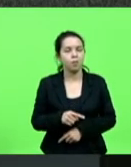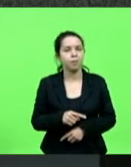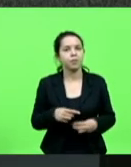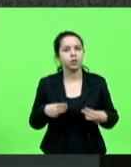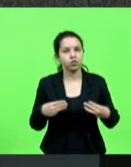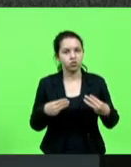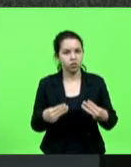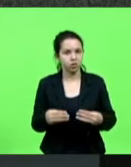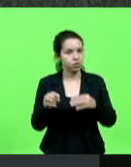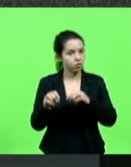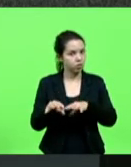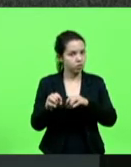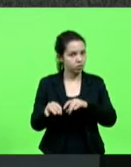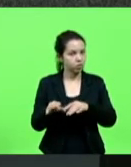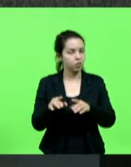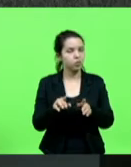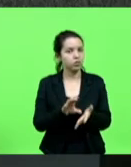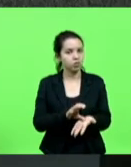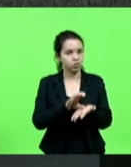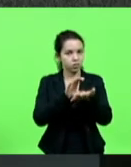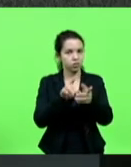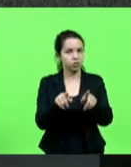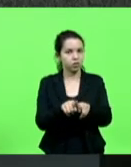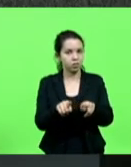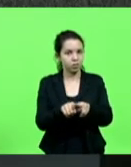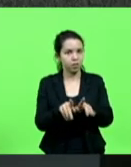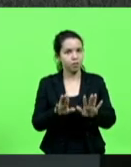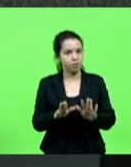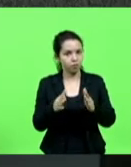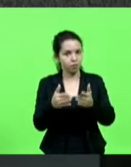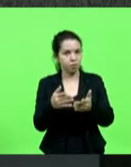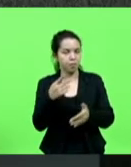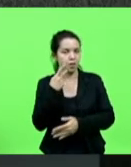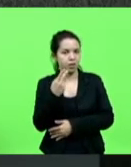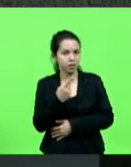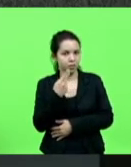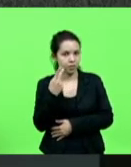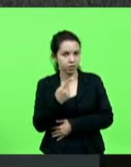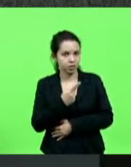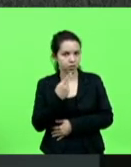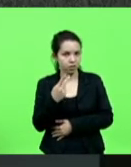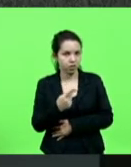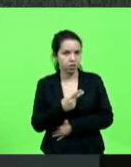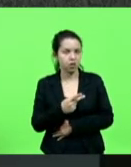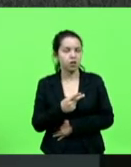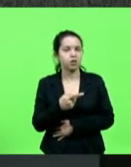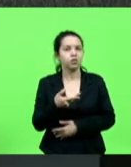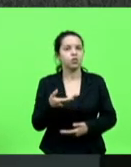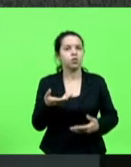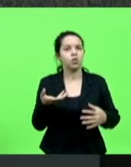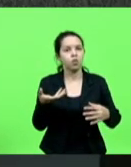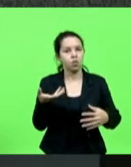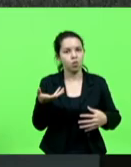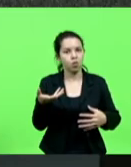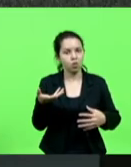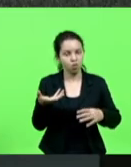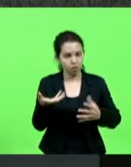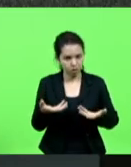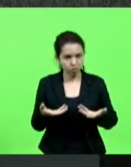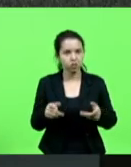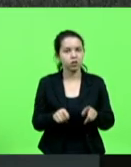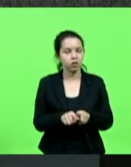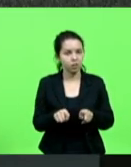Conselho, bem como ao nosso próprio Fórum Parlamentar, no Congresso Nacional, e também ao Estado,